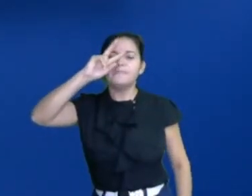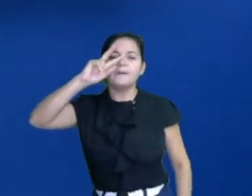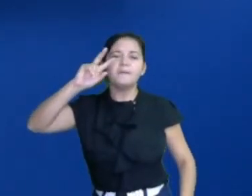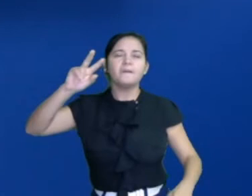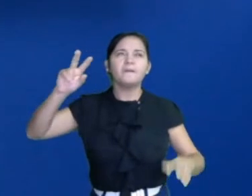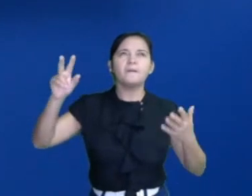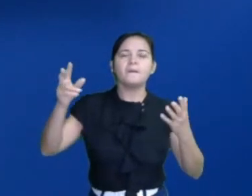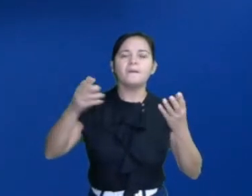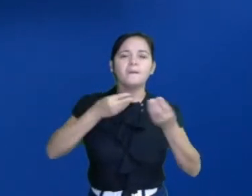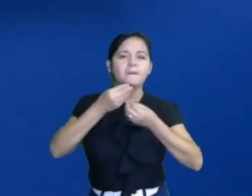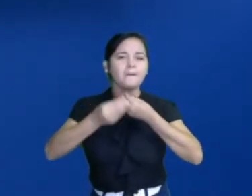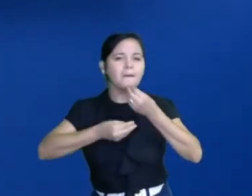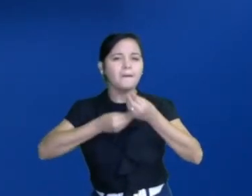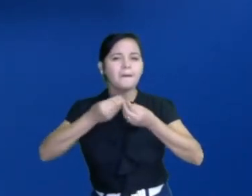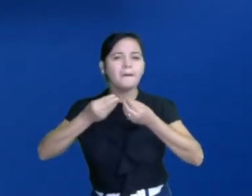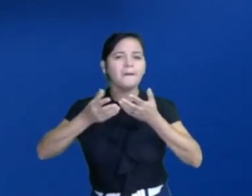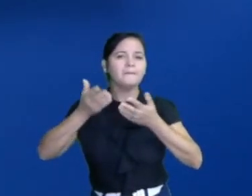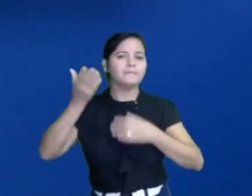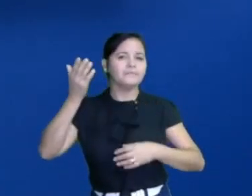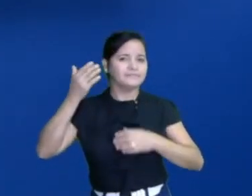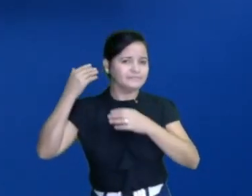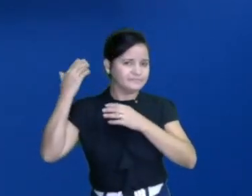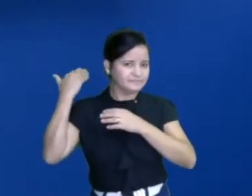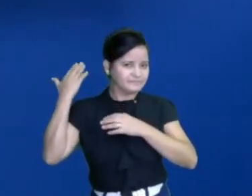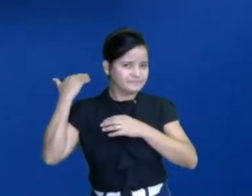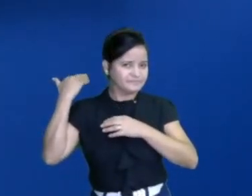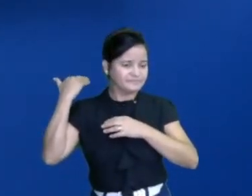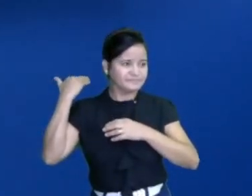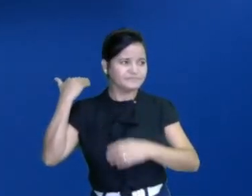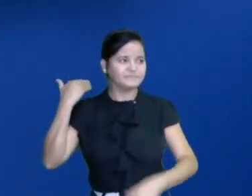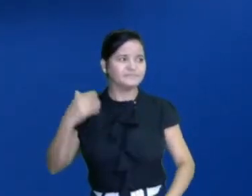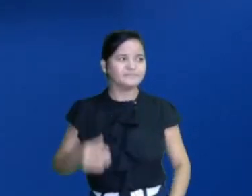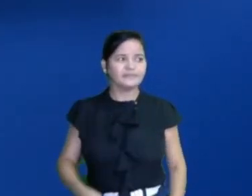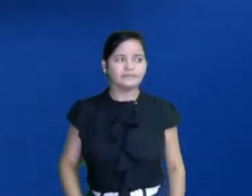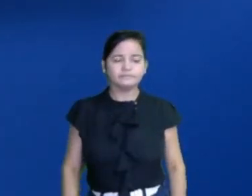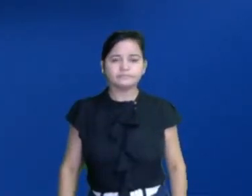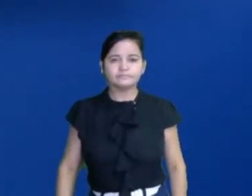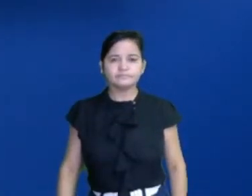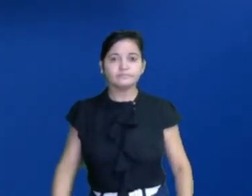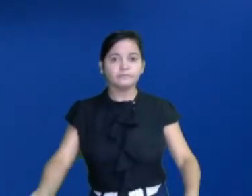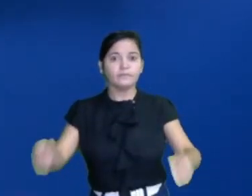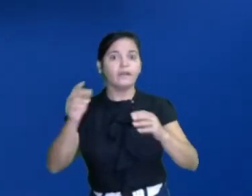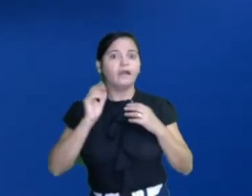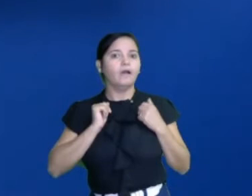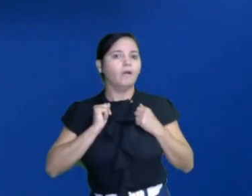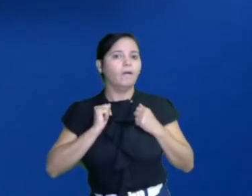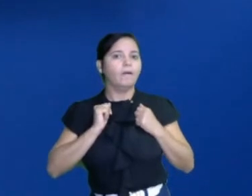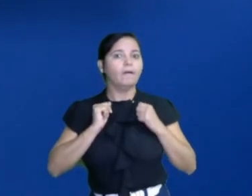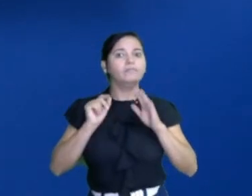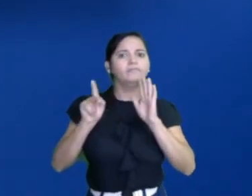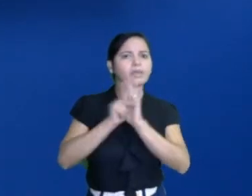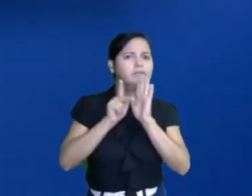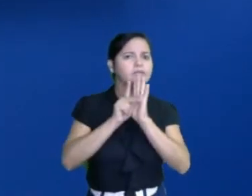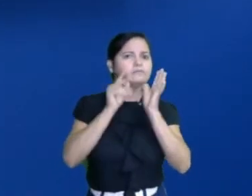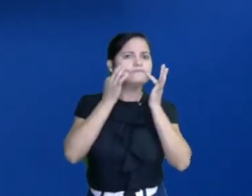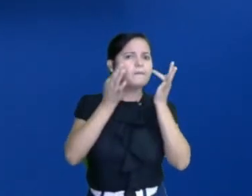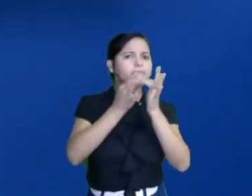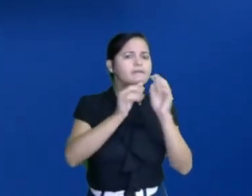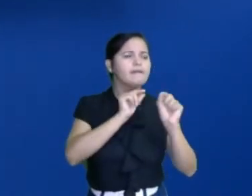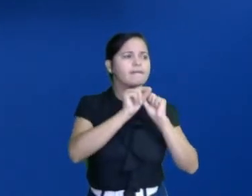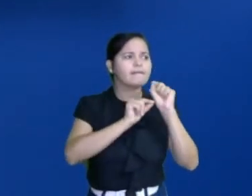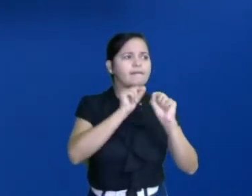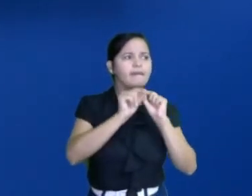parentes. Foi ou não foi? Vamos ver os temas que a gente viu. A gente viu quem faz parte de nossa família.